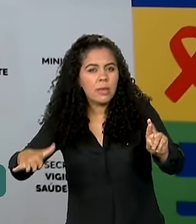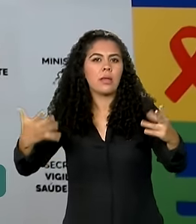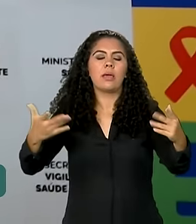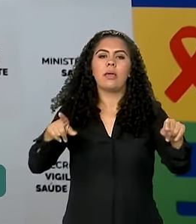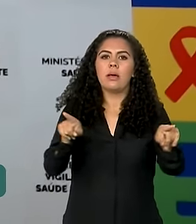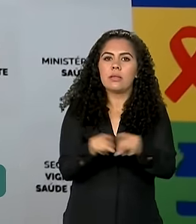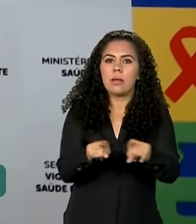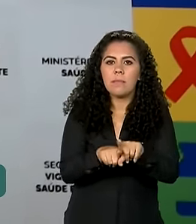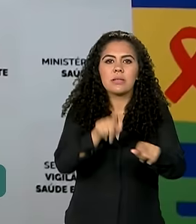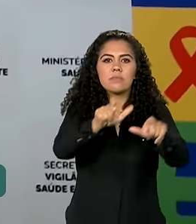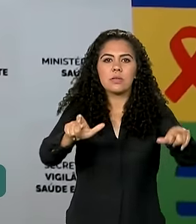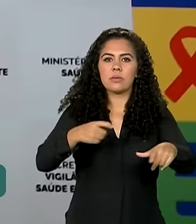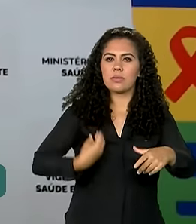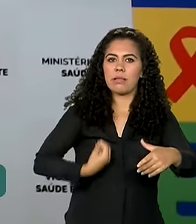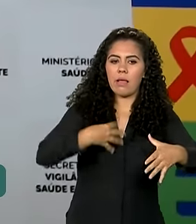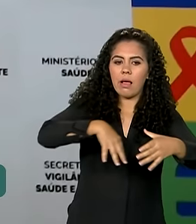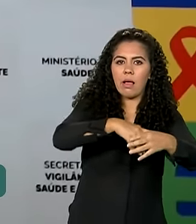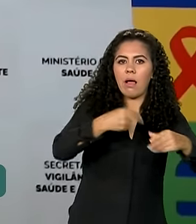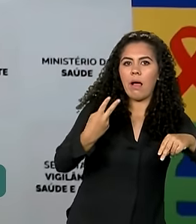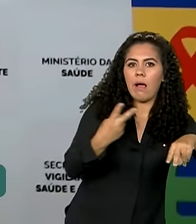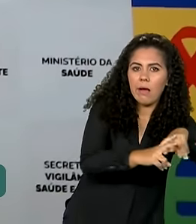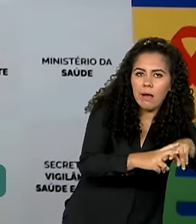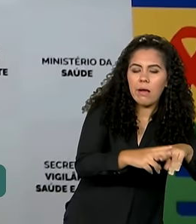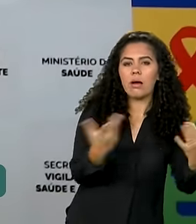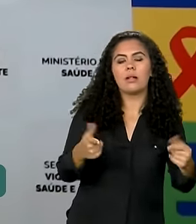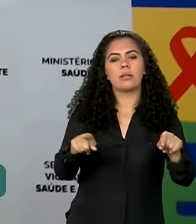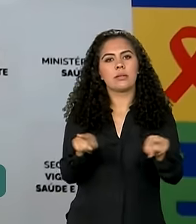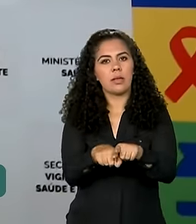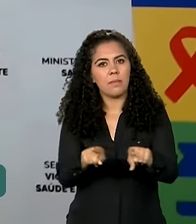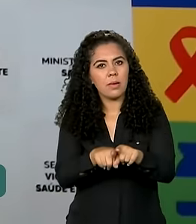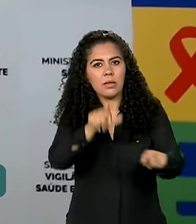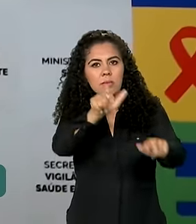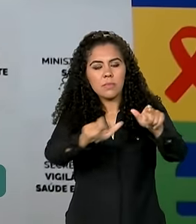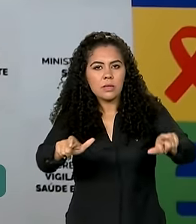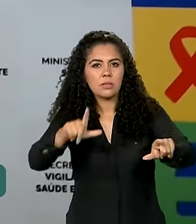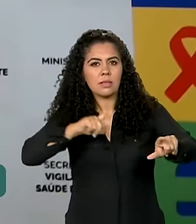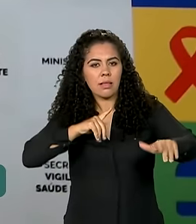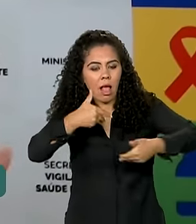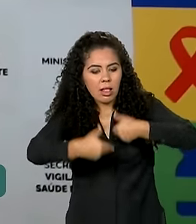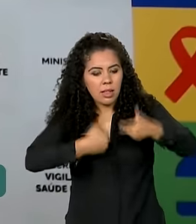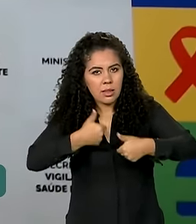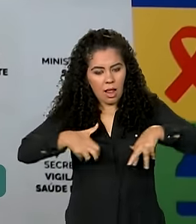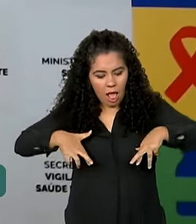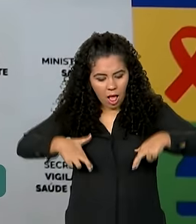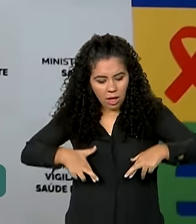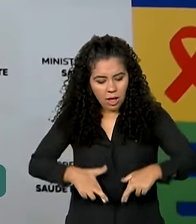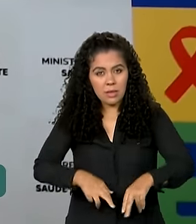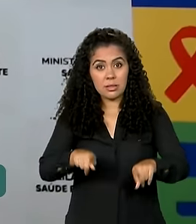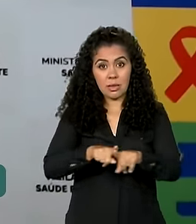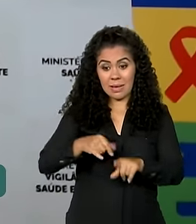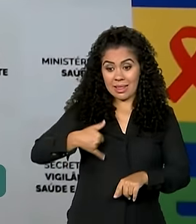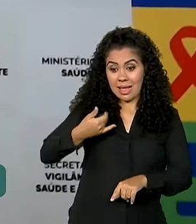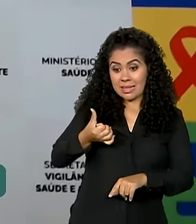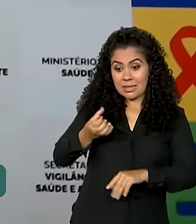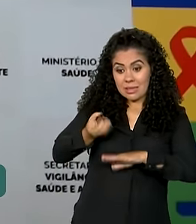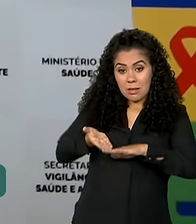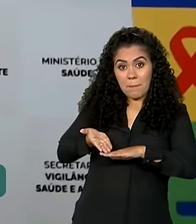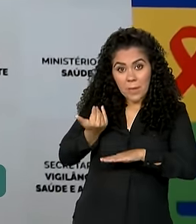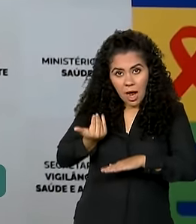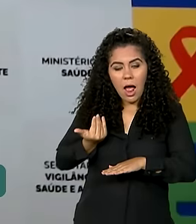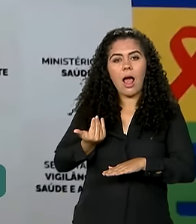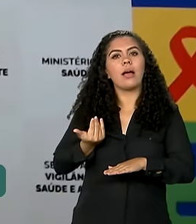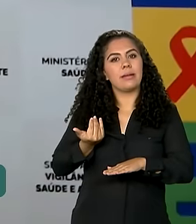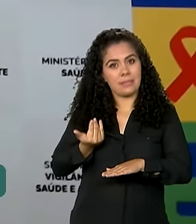aquelas pessoas que estão no tratamento contra o câncer e acima de 60 anos, são